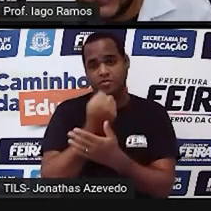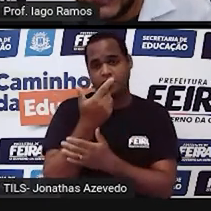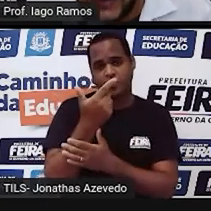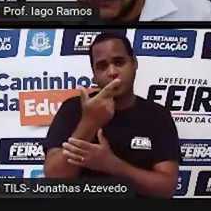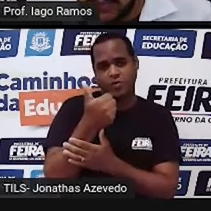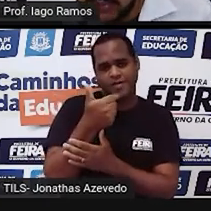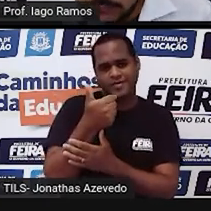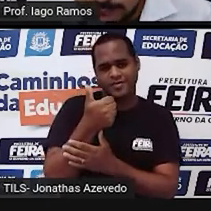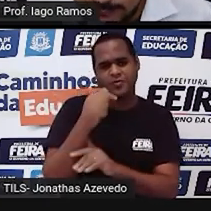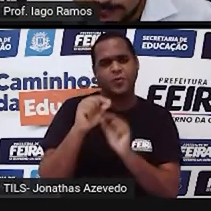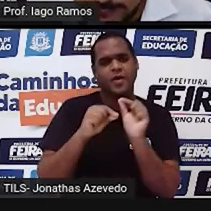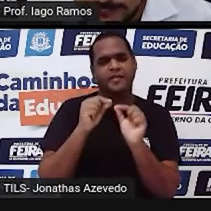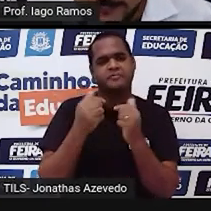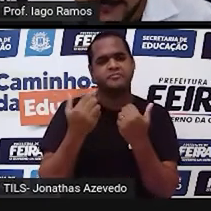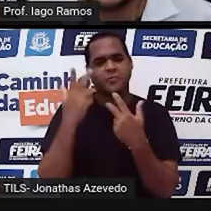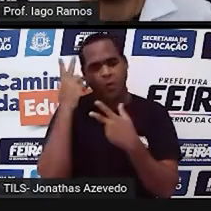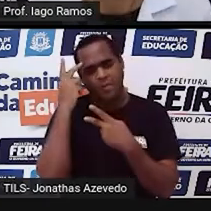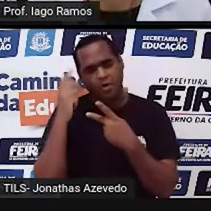Tempo.